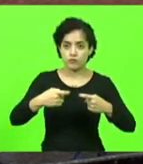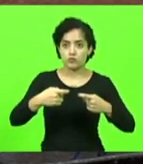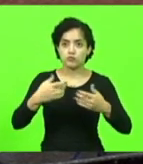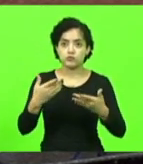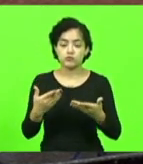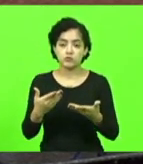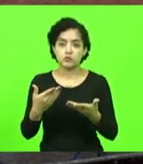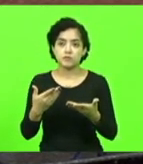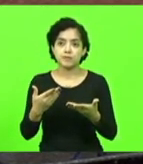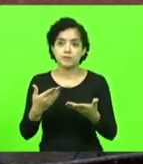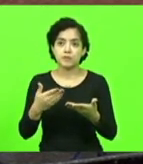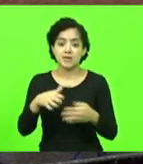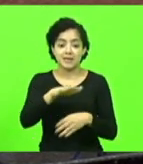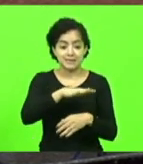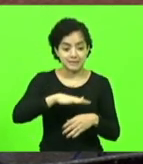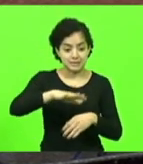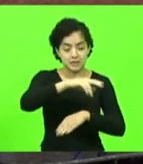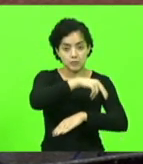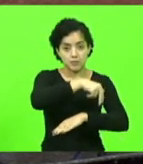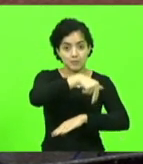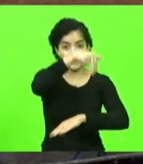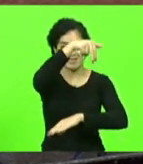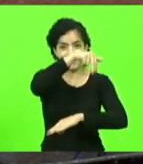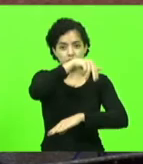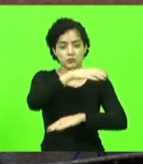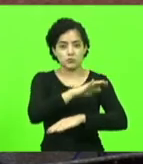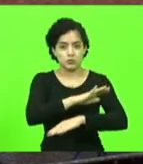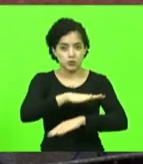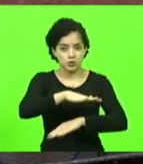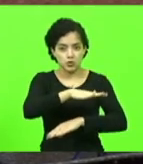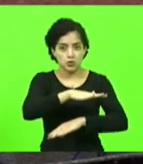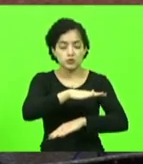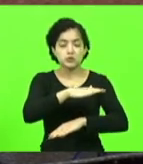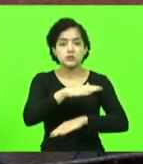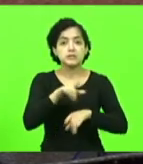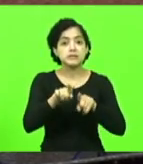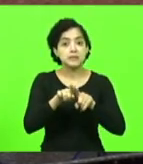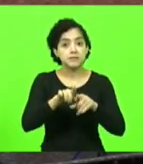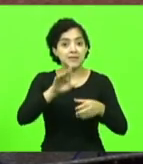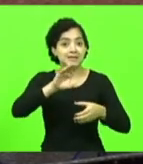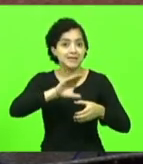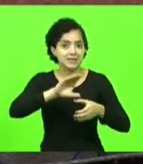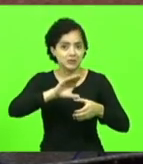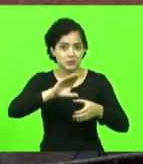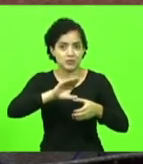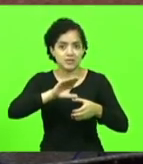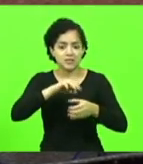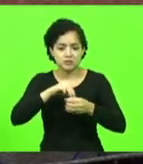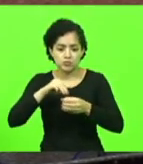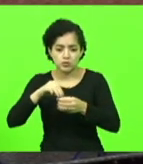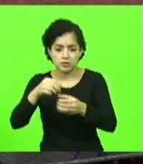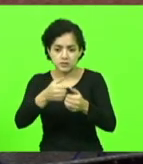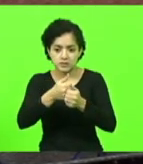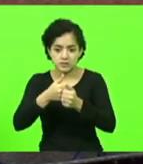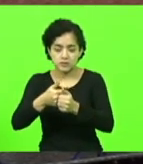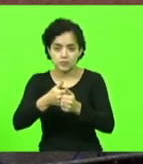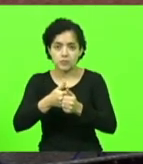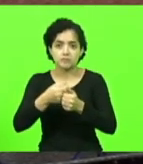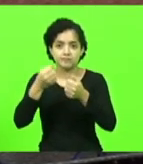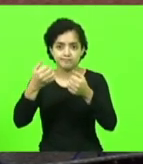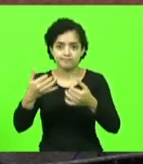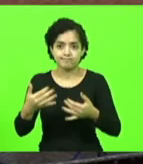-se na região do Planalto Norte, mas na região de Canoinhas e seus municípios, que eu já acabei citando.